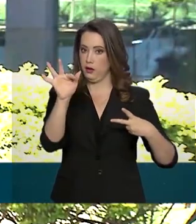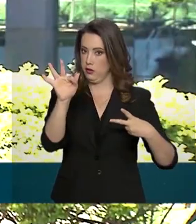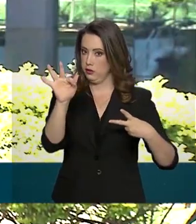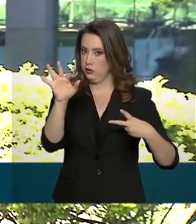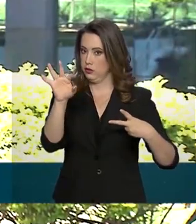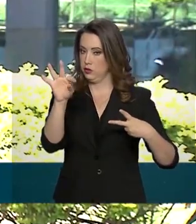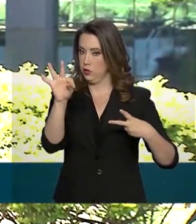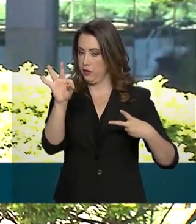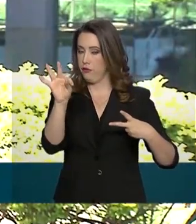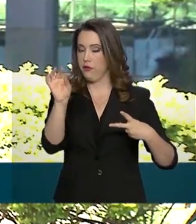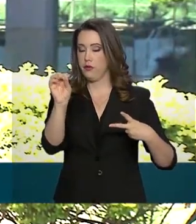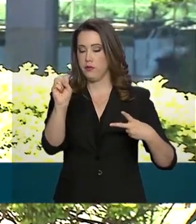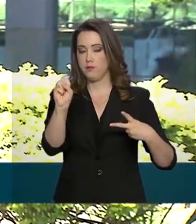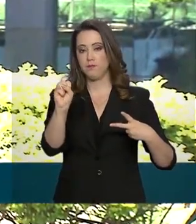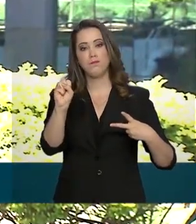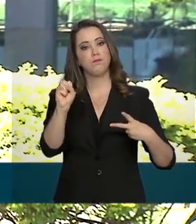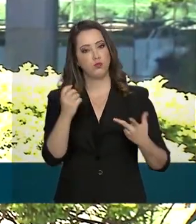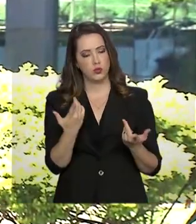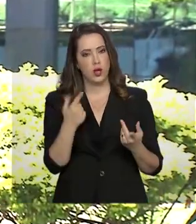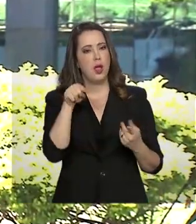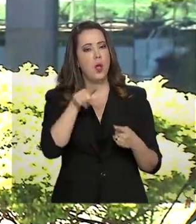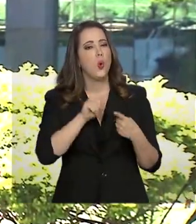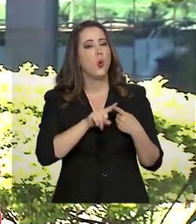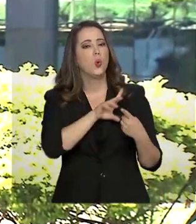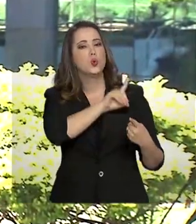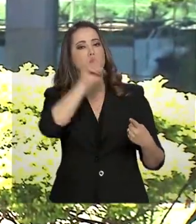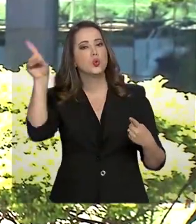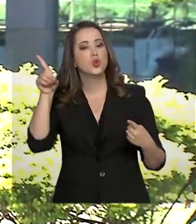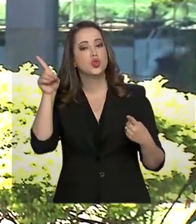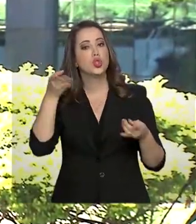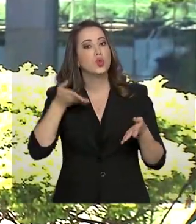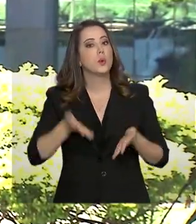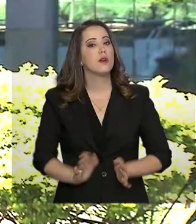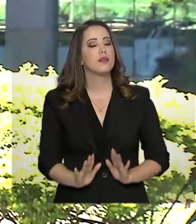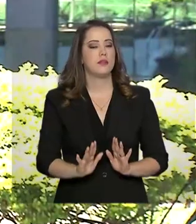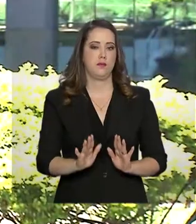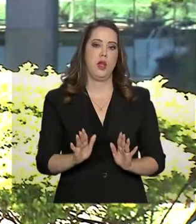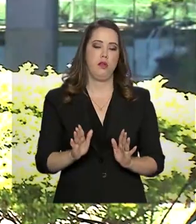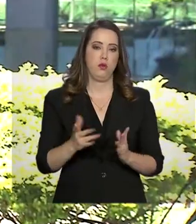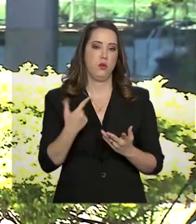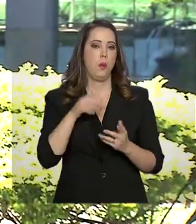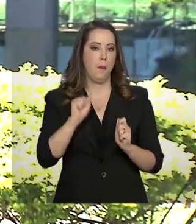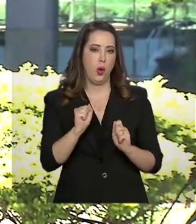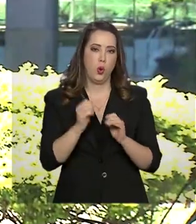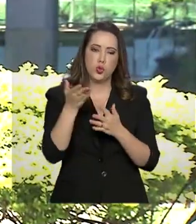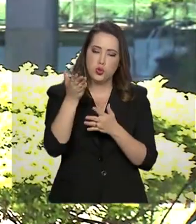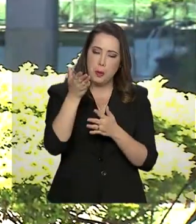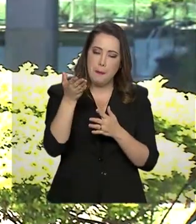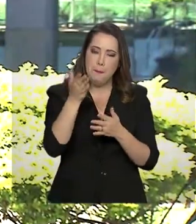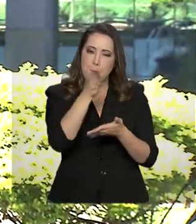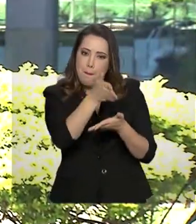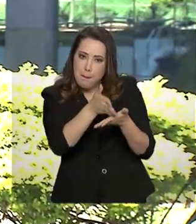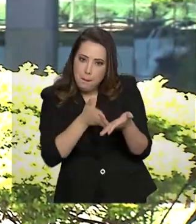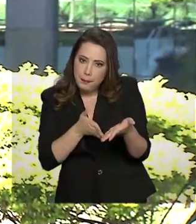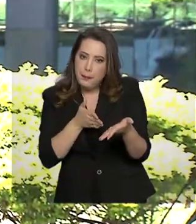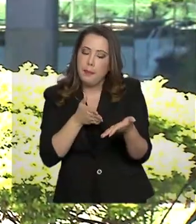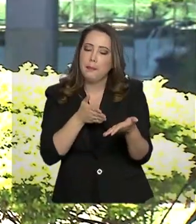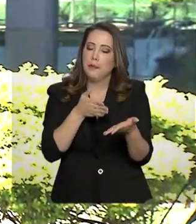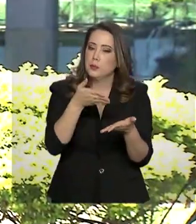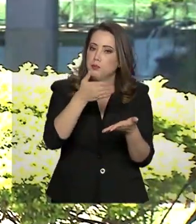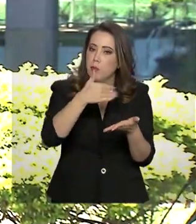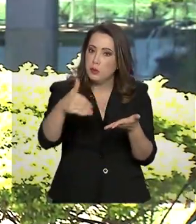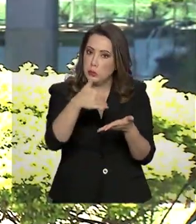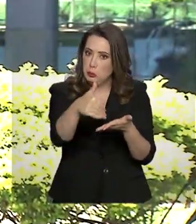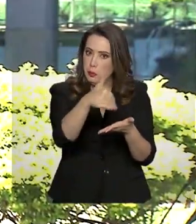saque aniversário, que é quando o trabalhador pode retirar parte do saldo do FGTS no mês do seu aniversário. E